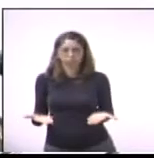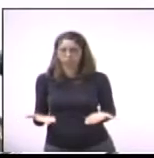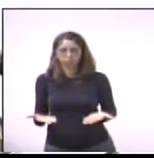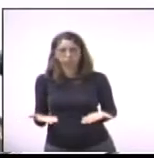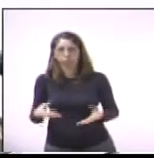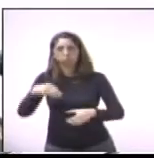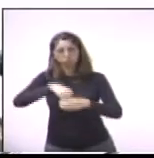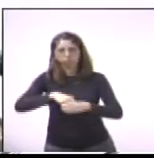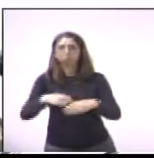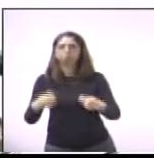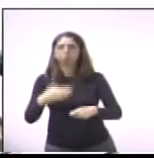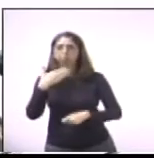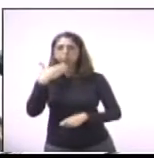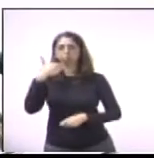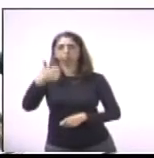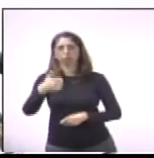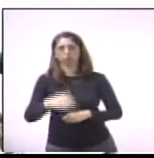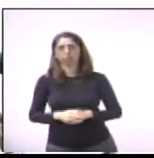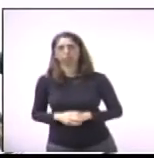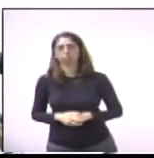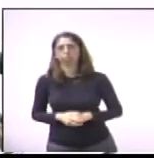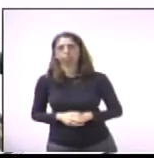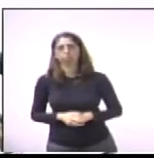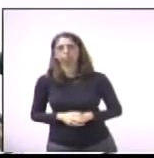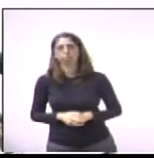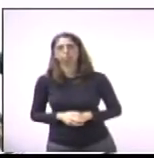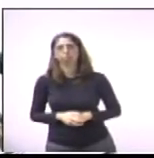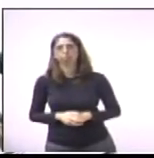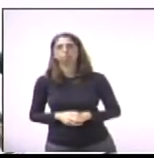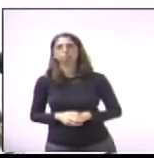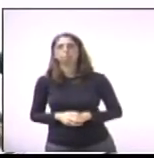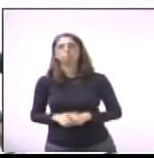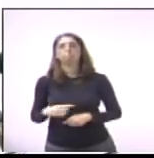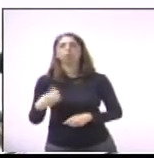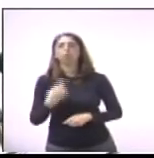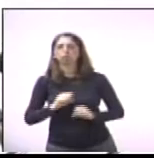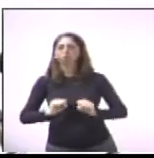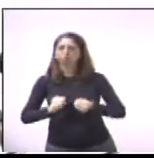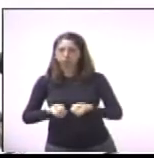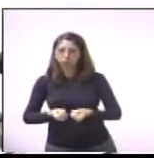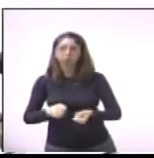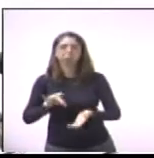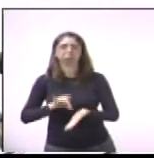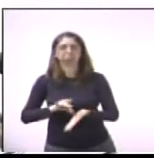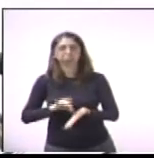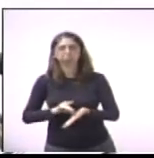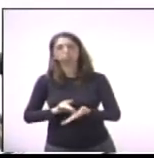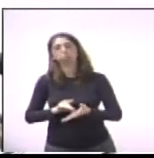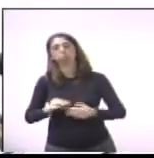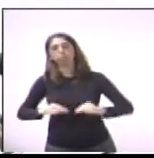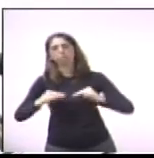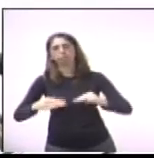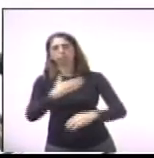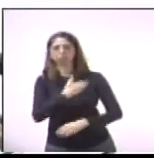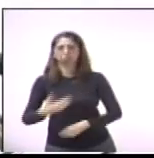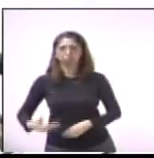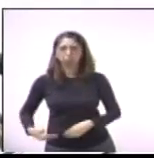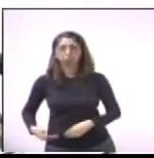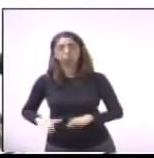nossa aqui. Fomos mais além, buscando até o Ministério Público do Trabalho, mas o momento,